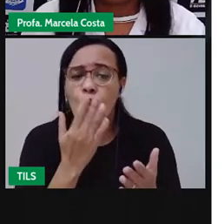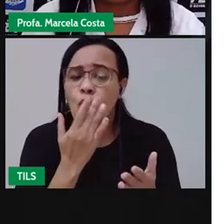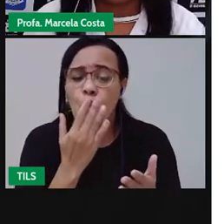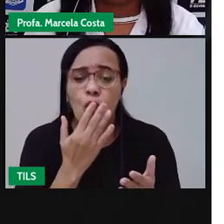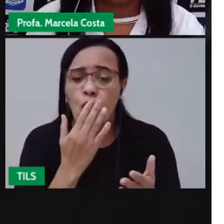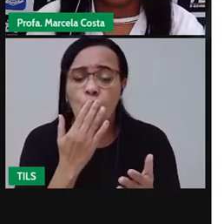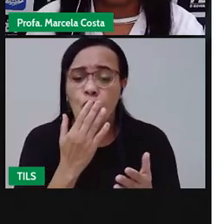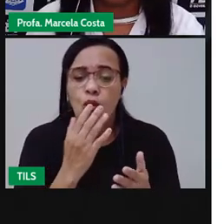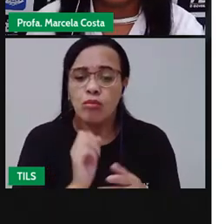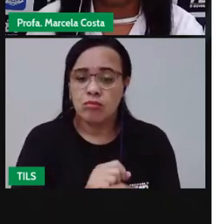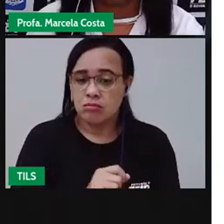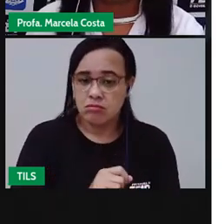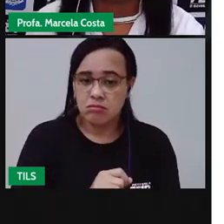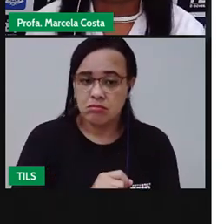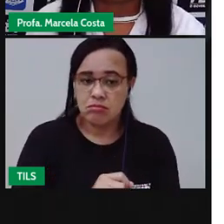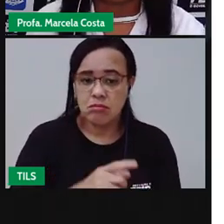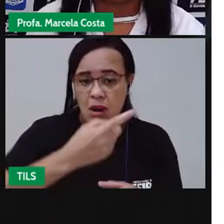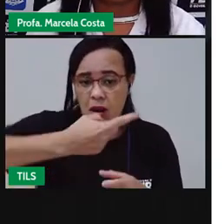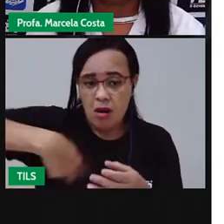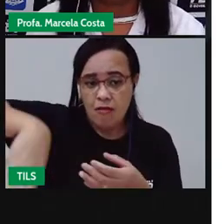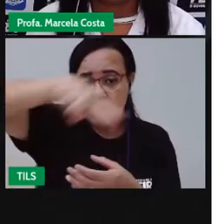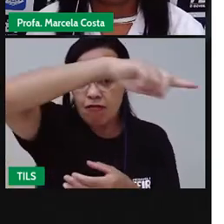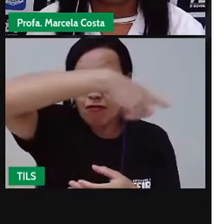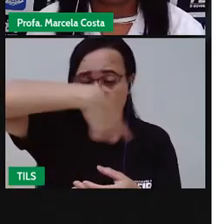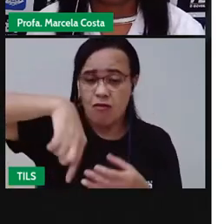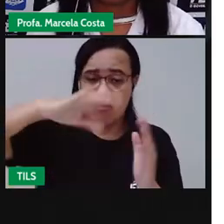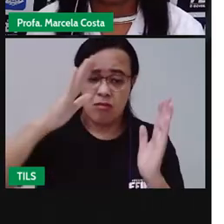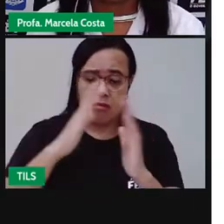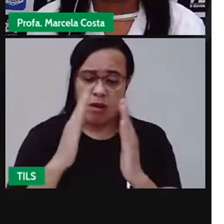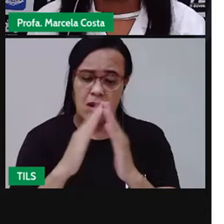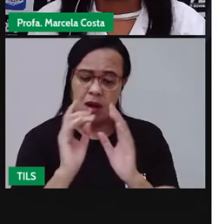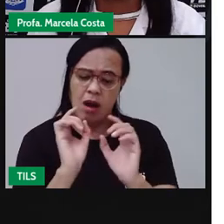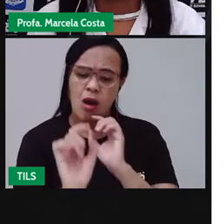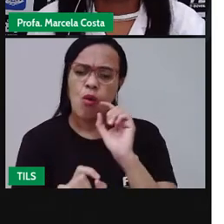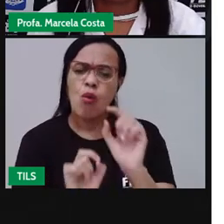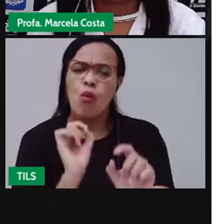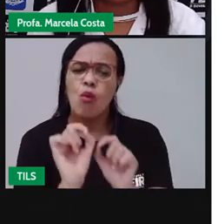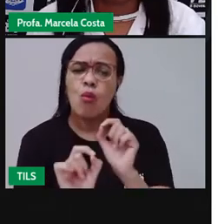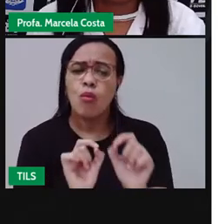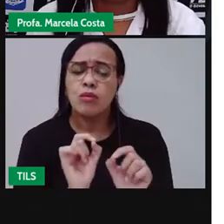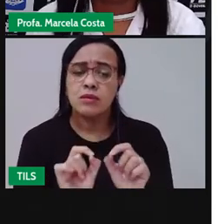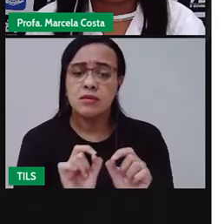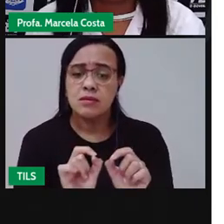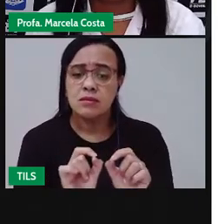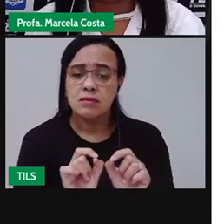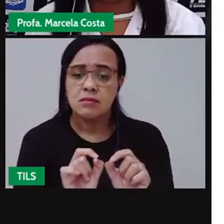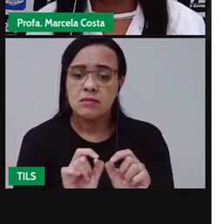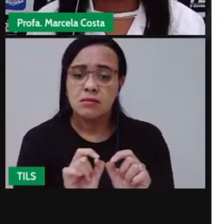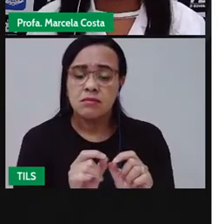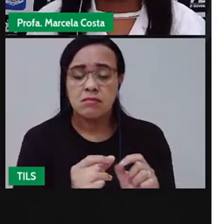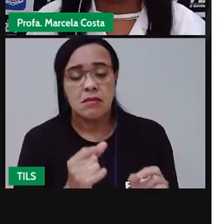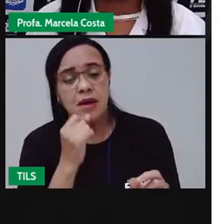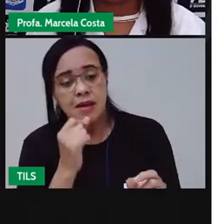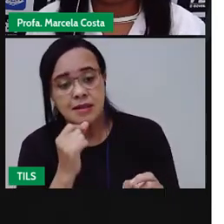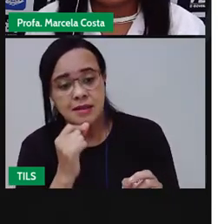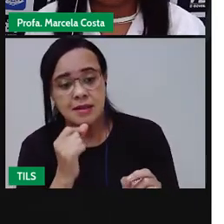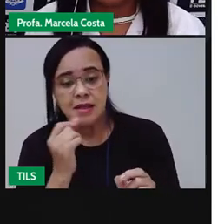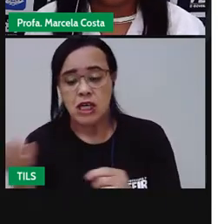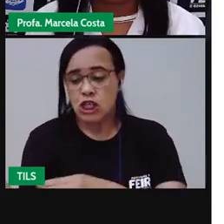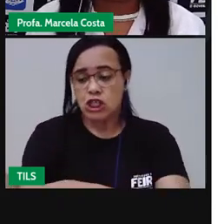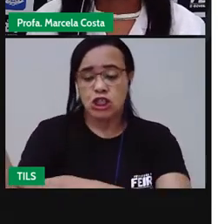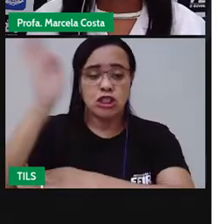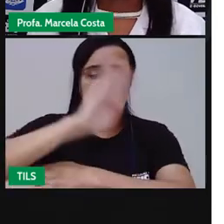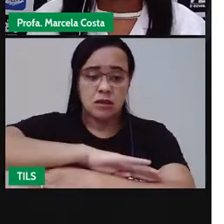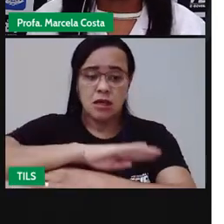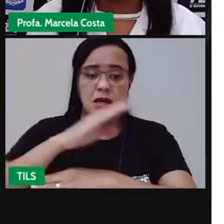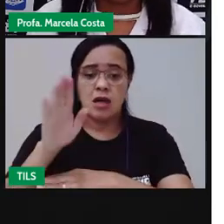tinha ali no entorno da casa. Por exemplo, a quantidade de janelas, a cor da